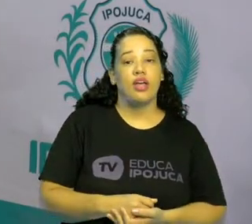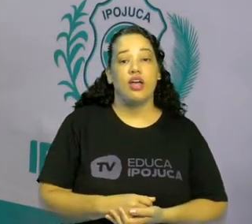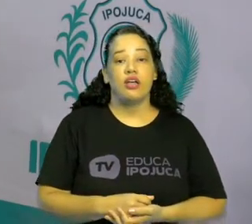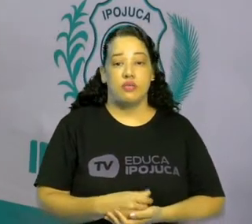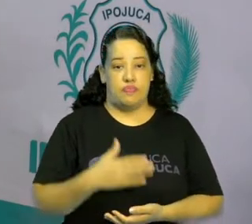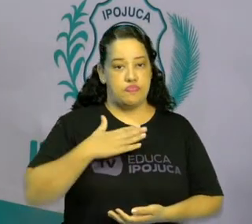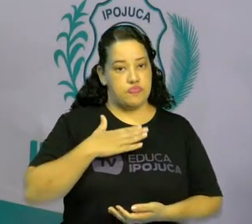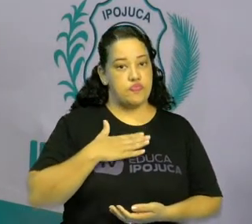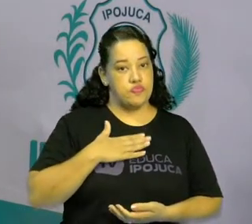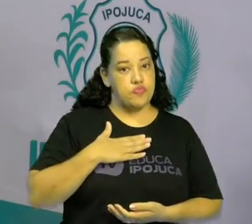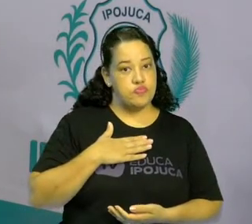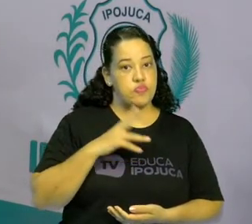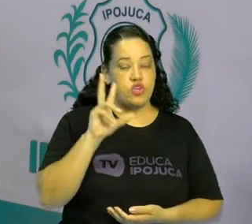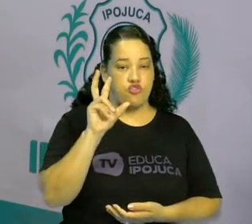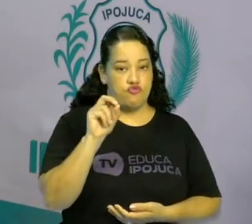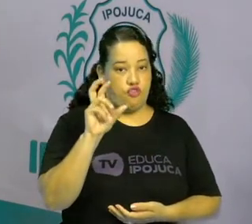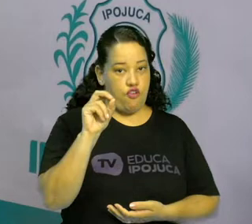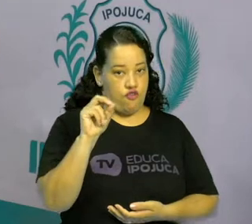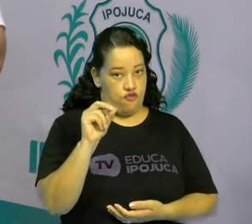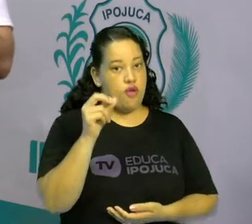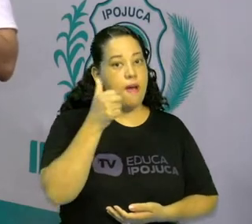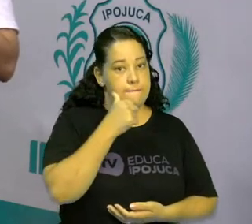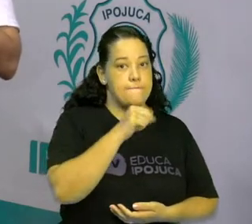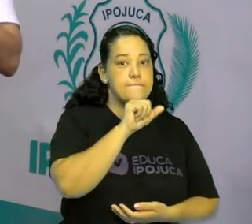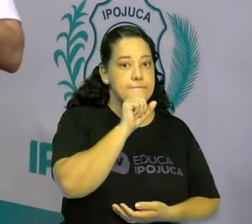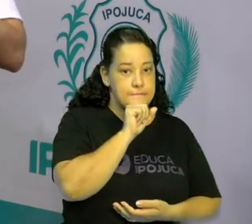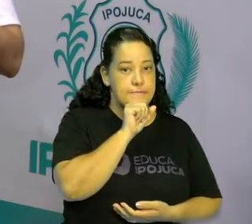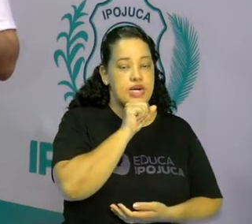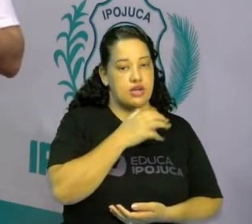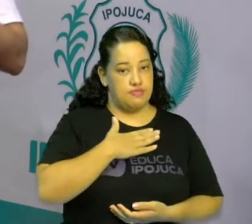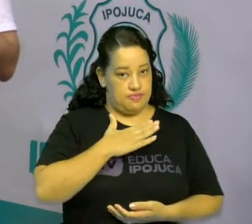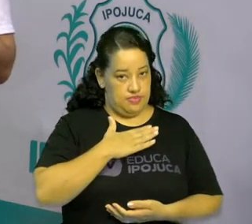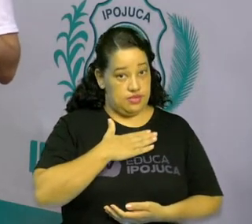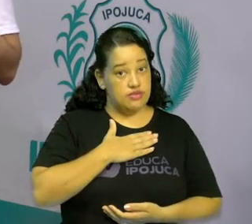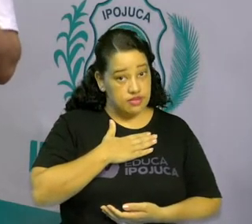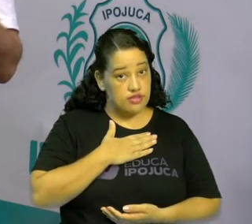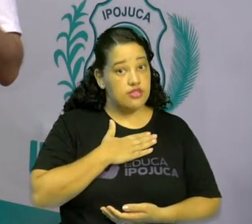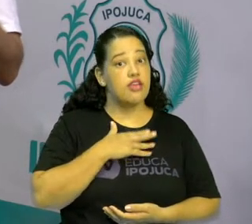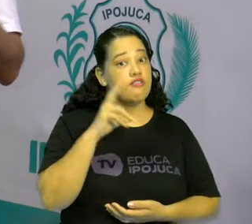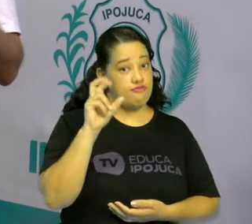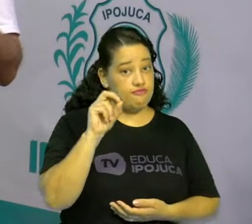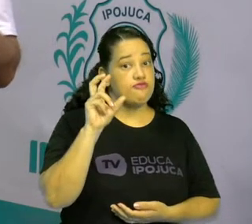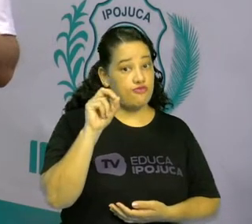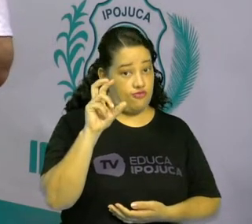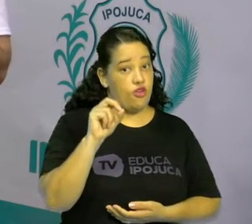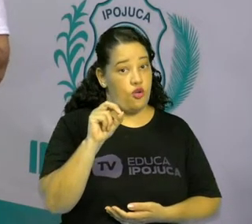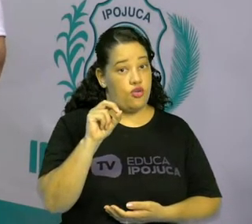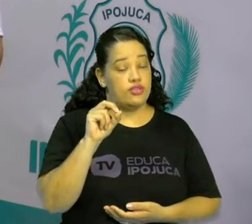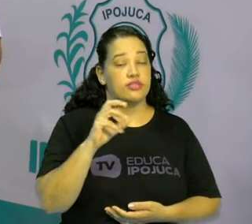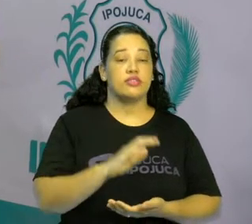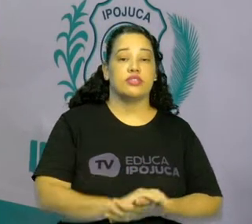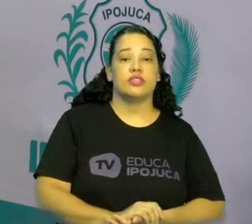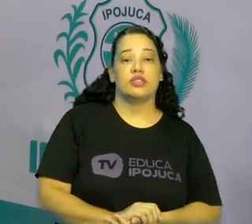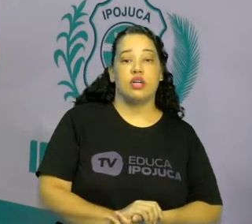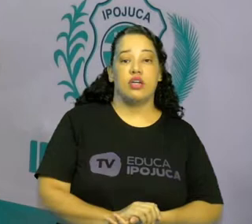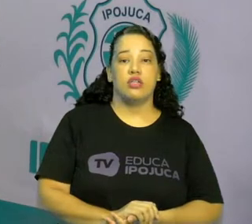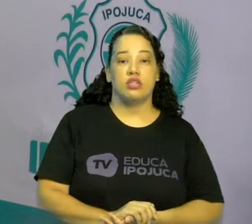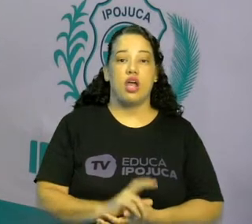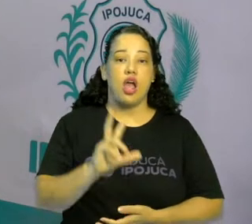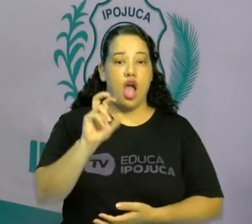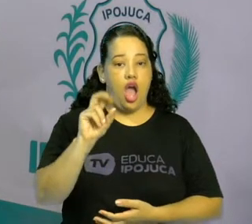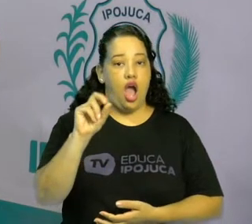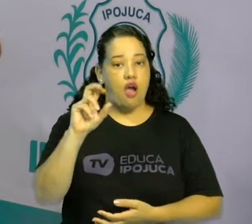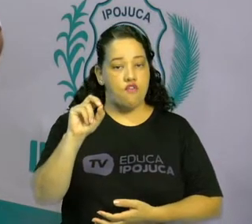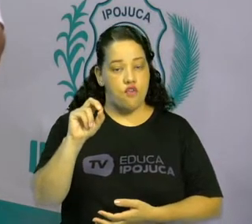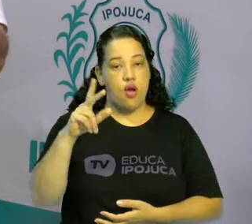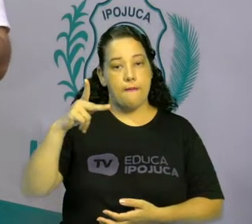avós maternos são os pais da minha mãe, certo, crianças? Os meus avós